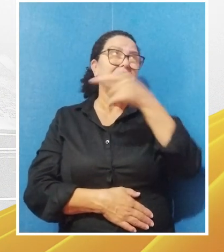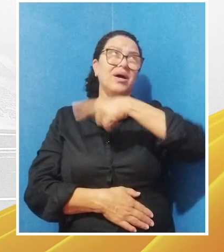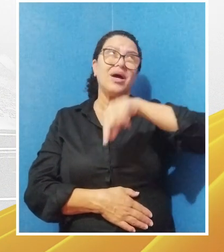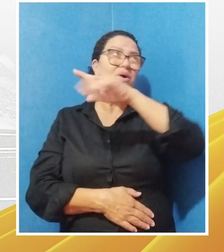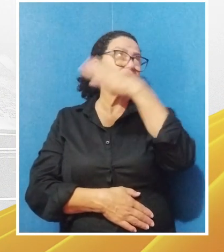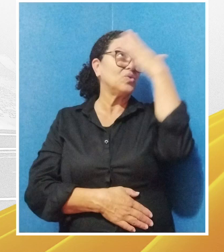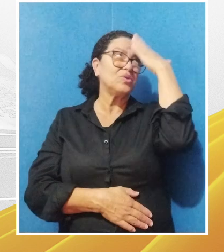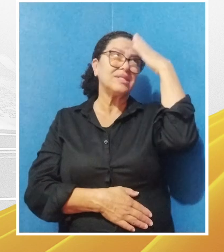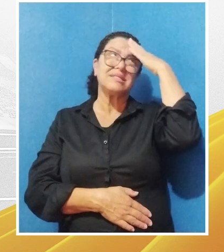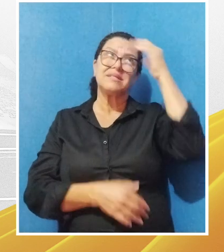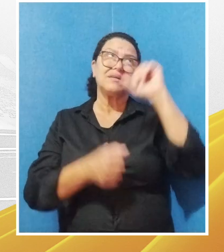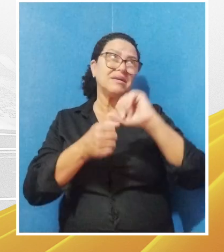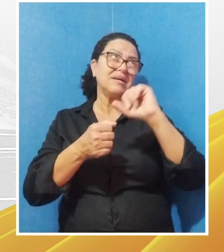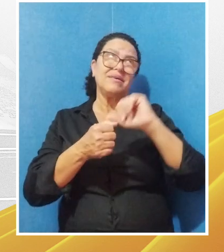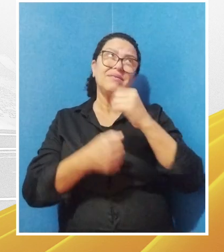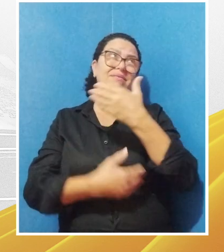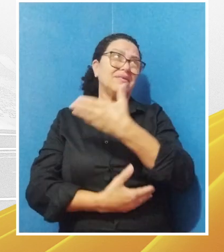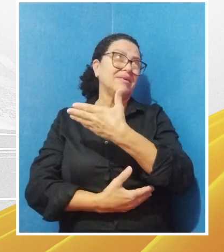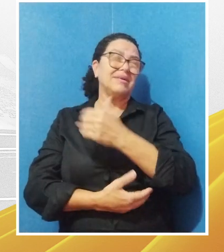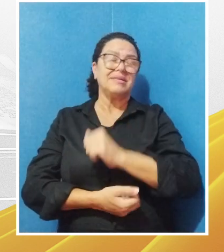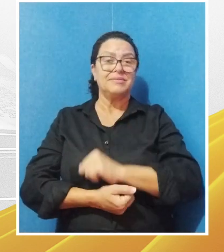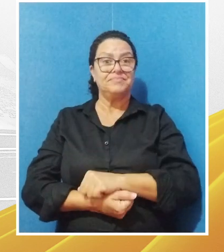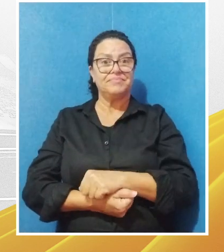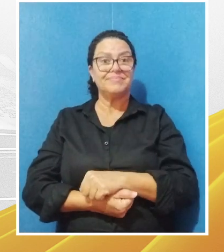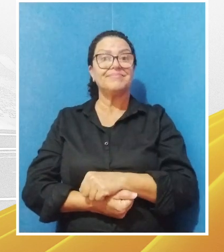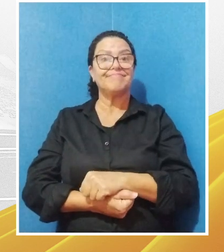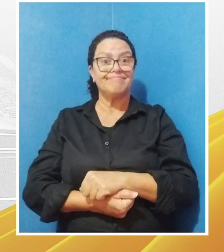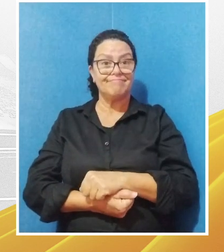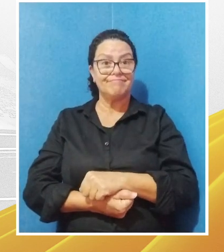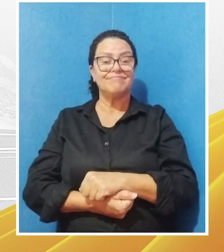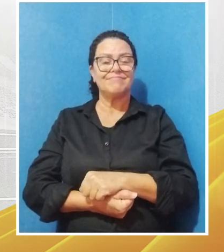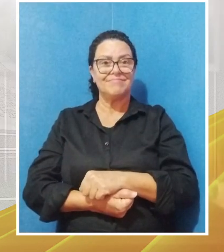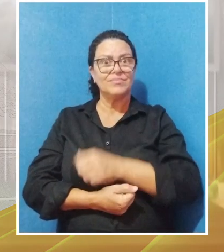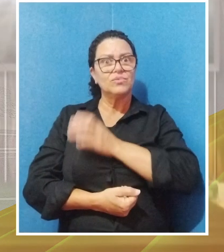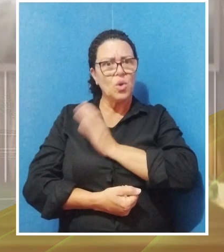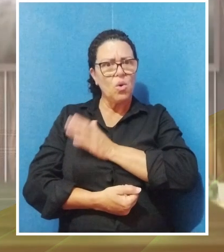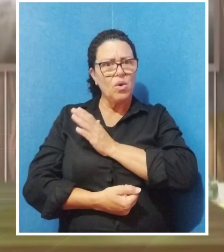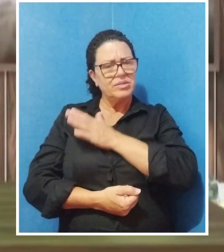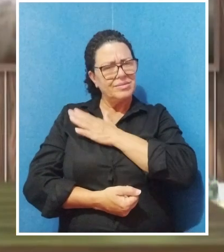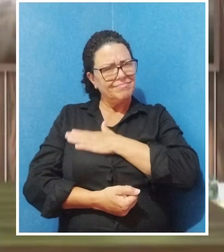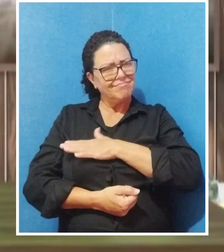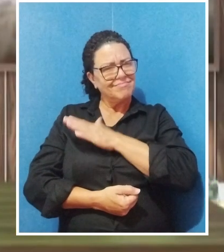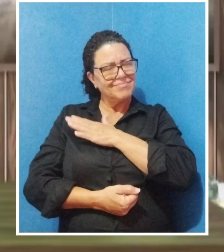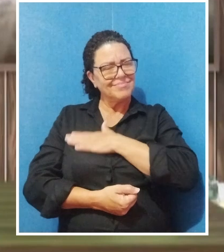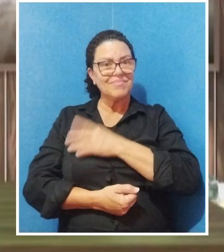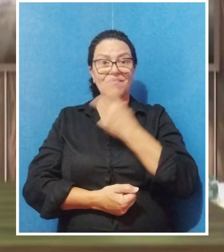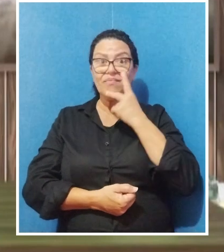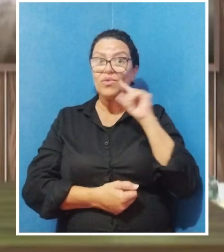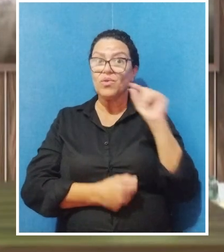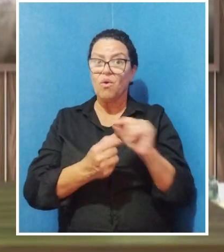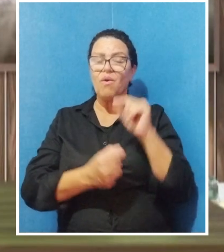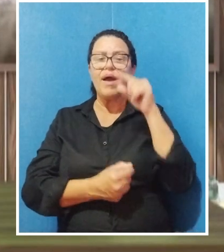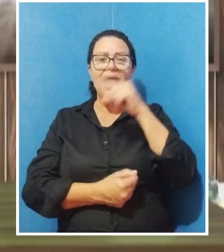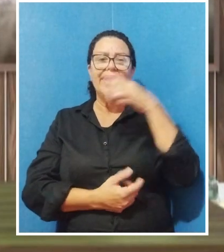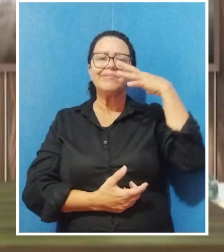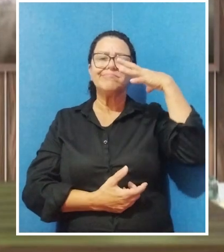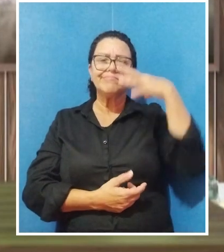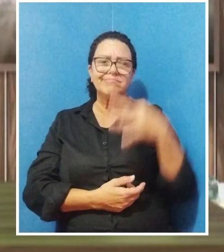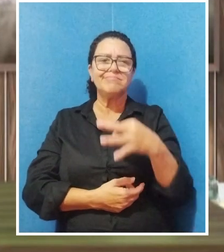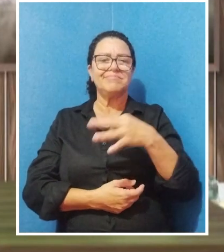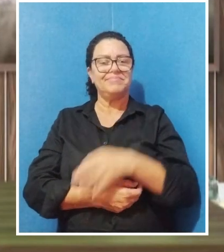perdoa-lhes, porque não sabe o que fazem. Então, um coração humilde quer dizer, ele é